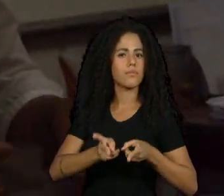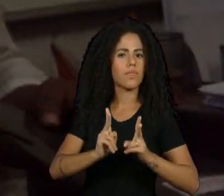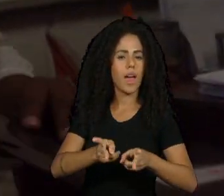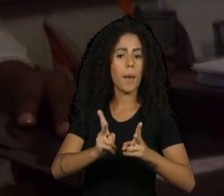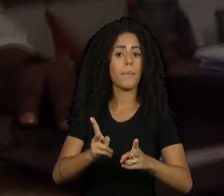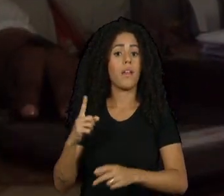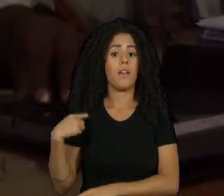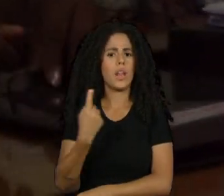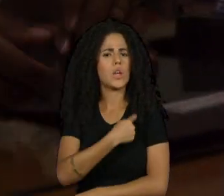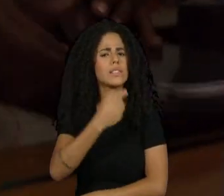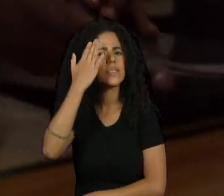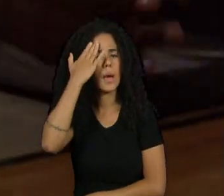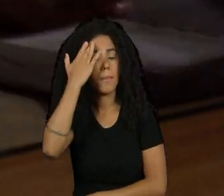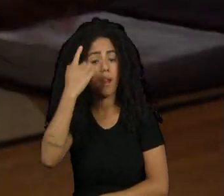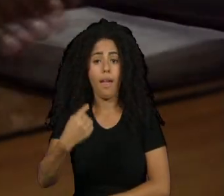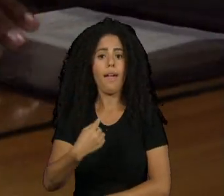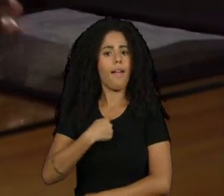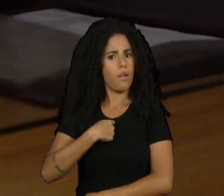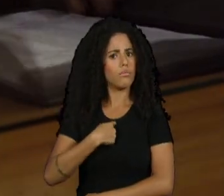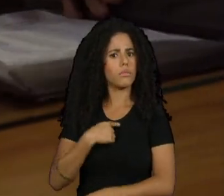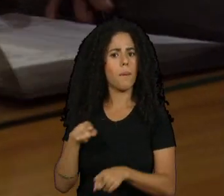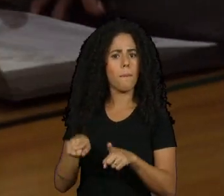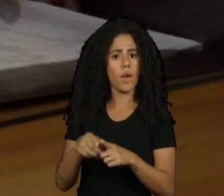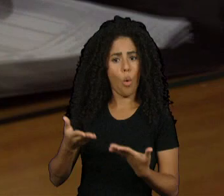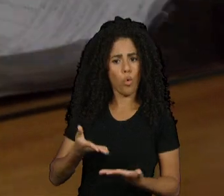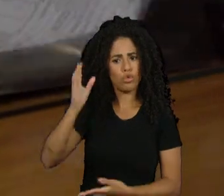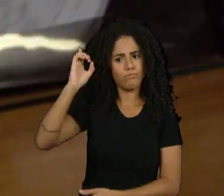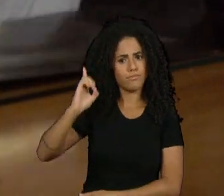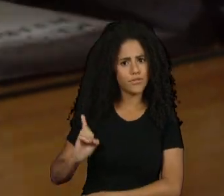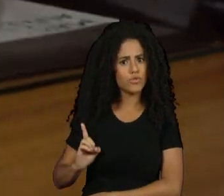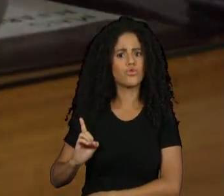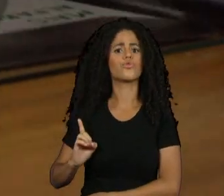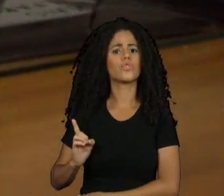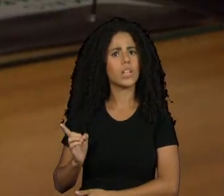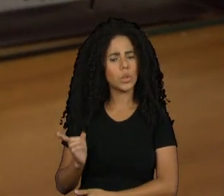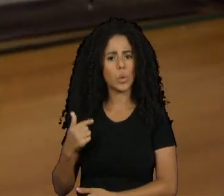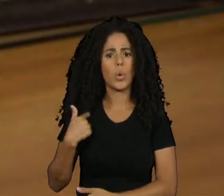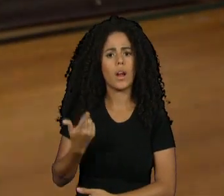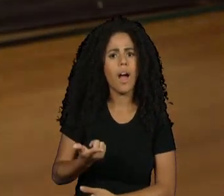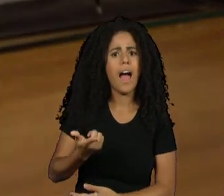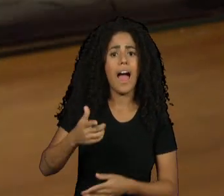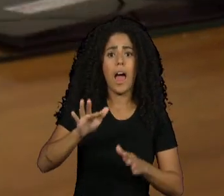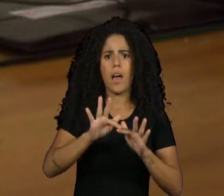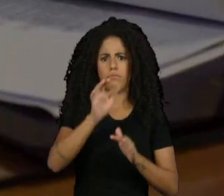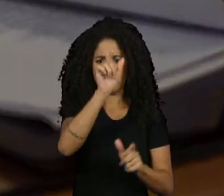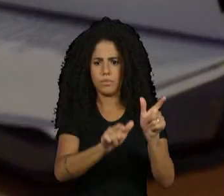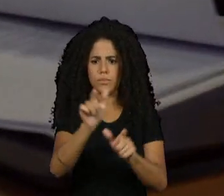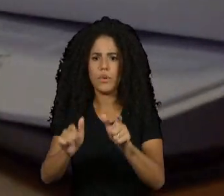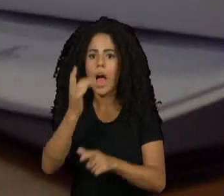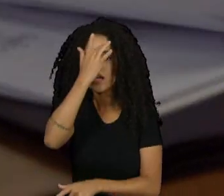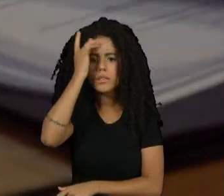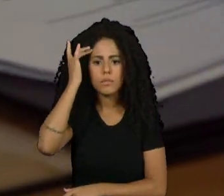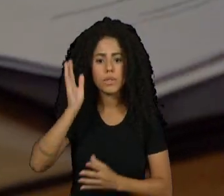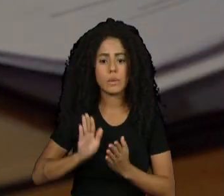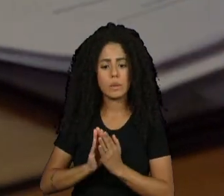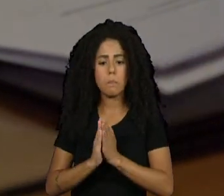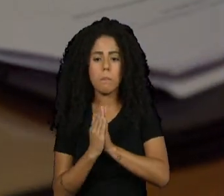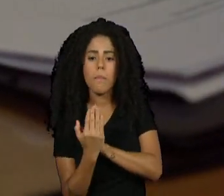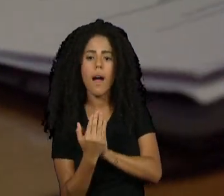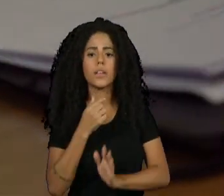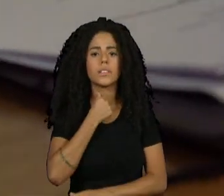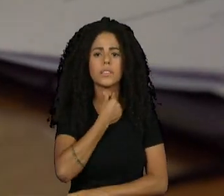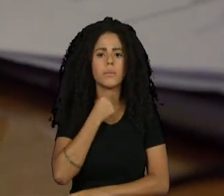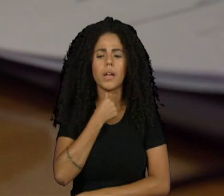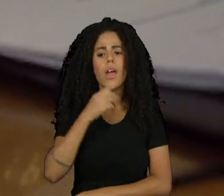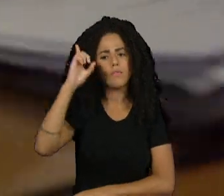podemos, como eu, hoje uma diretora de escola, todas as outras pessoas, travestis e transexuais, terem também